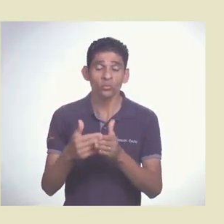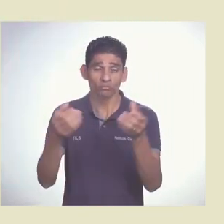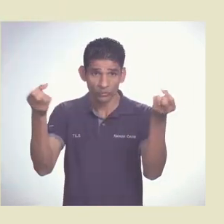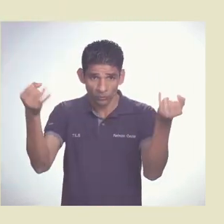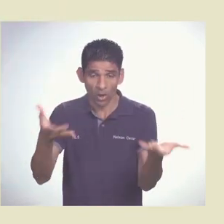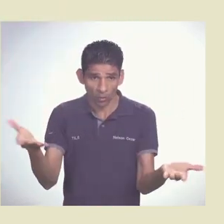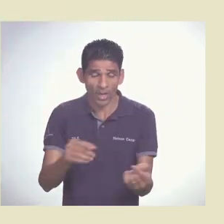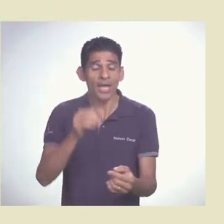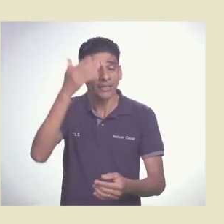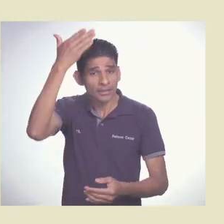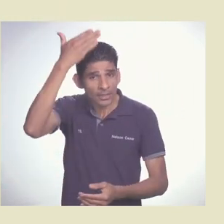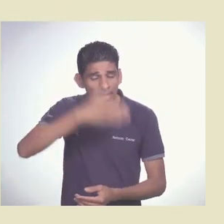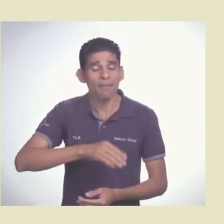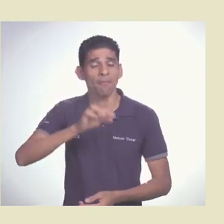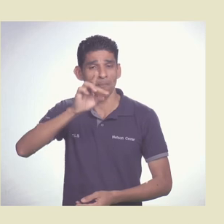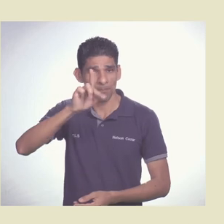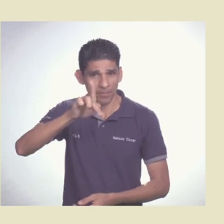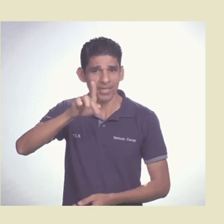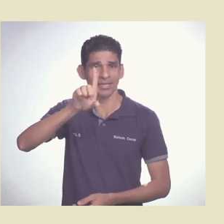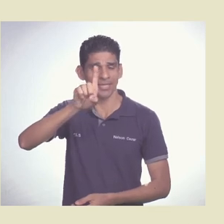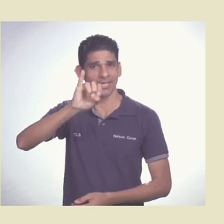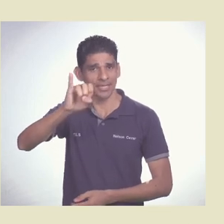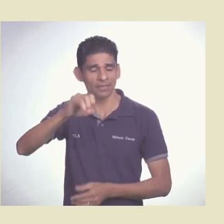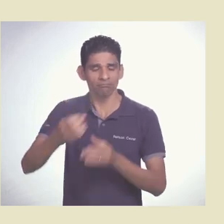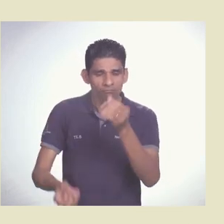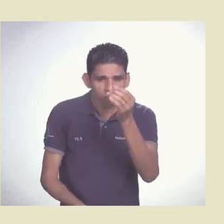próximos 10 anos da nossa universidade.